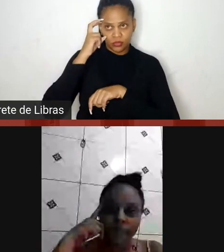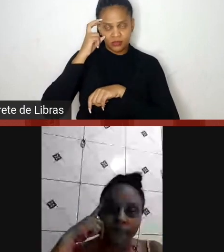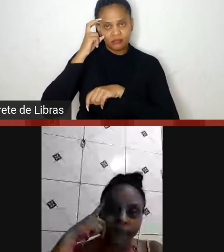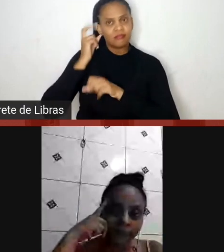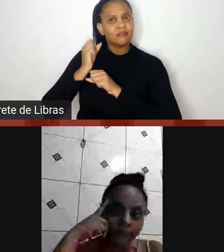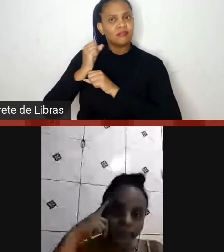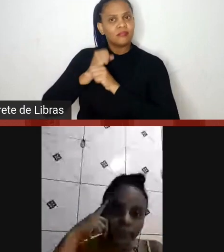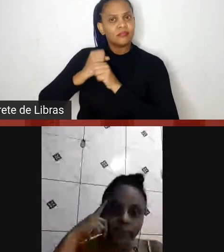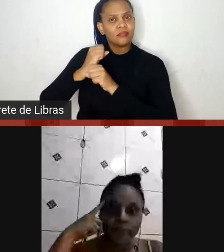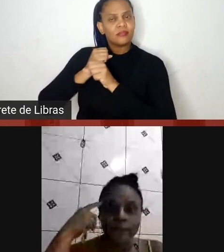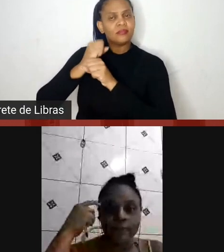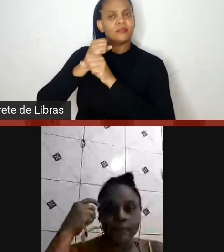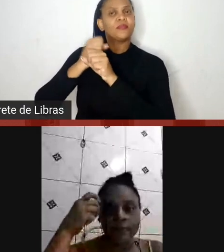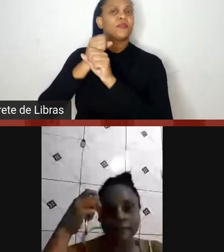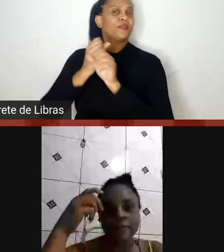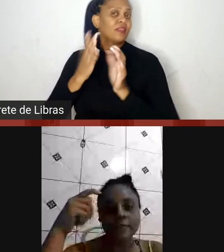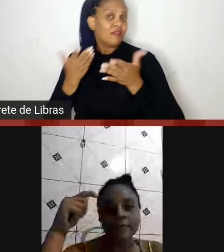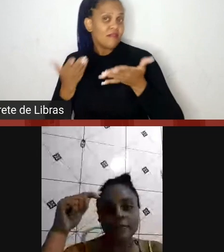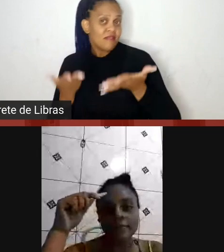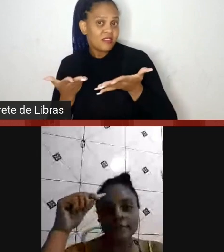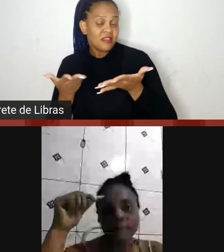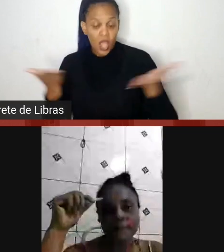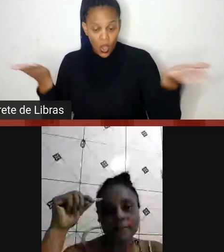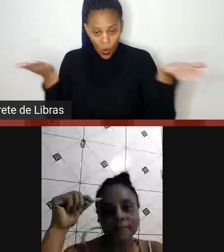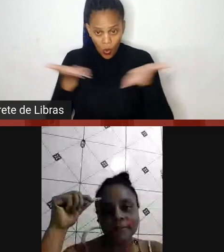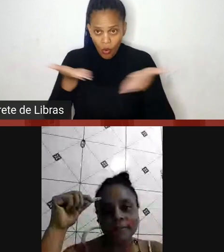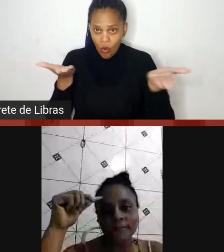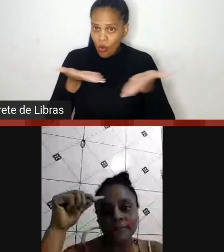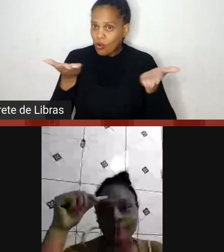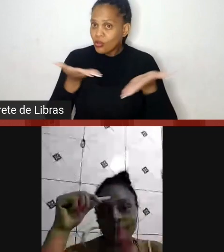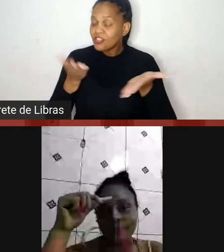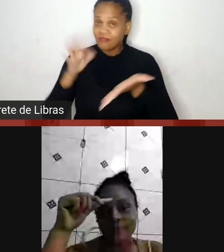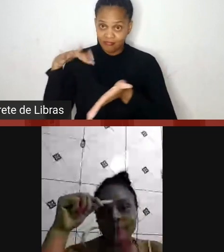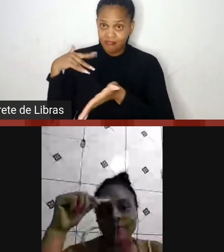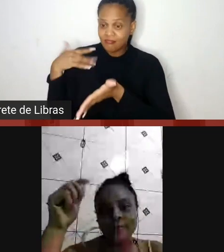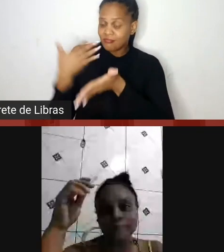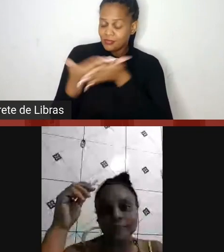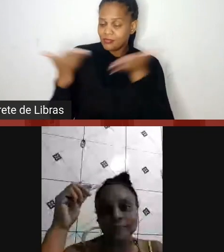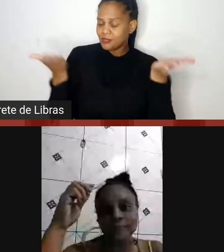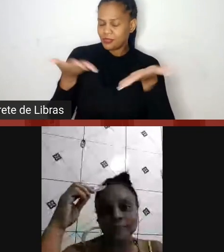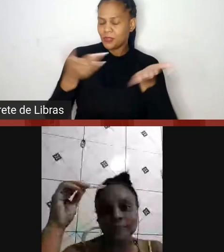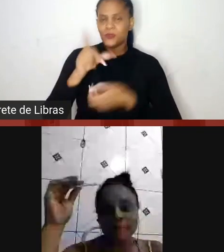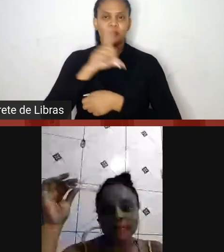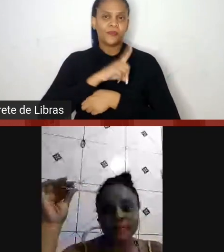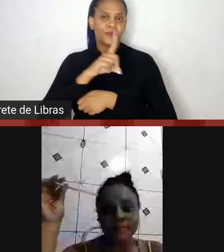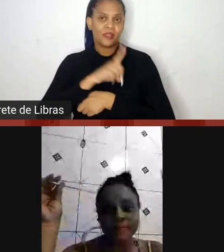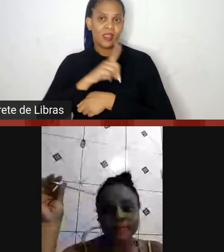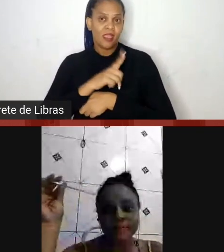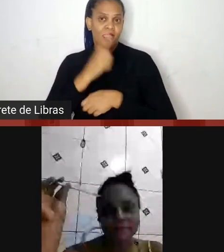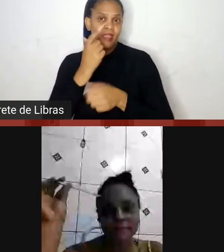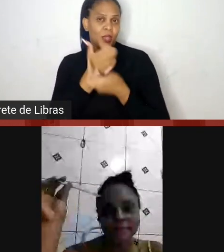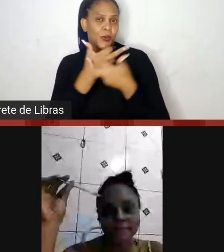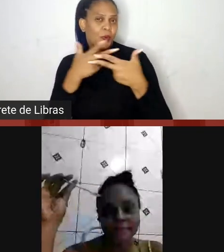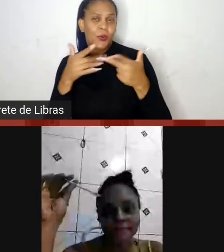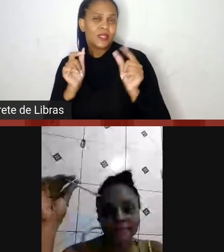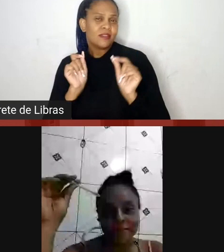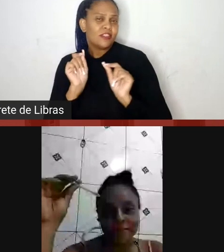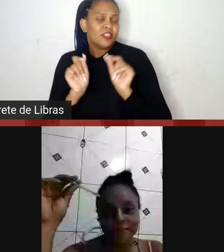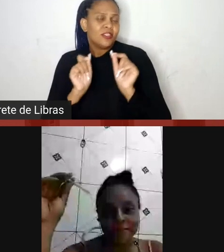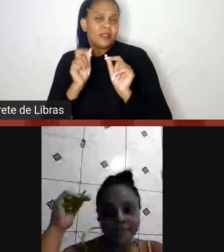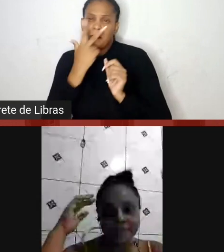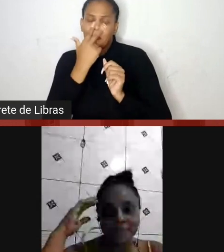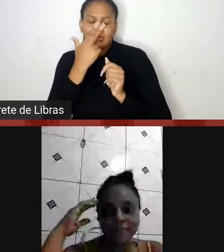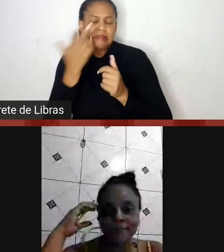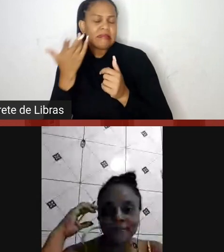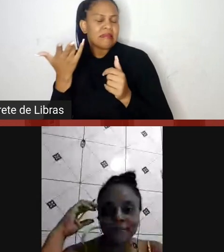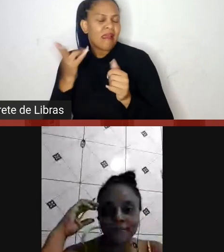aí... e a gente vê hoje que até hoje tem esse... essa coisa de tampar, né, tampar